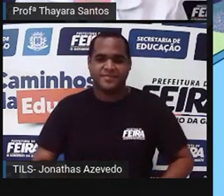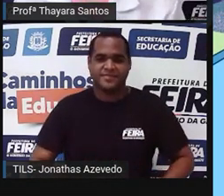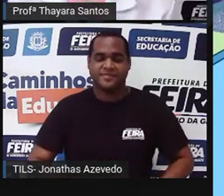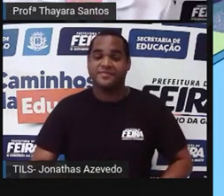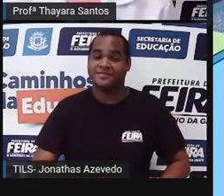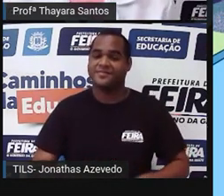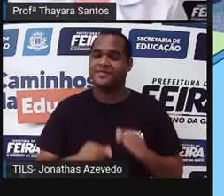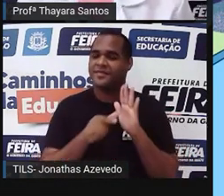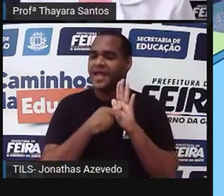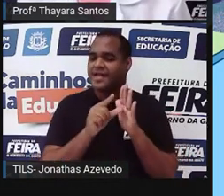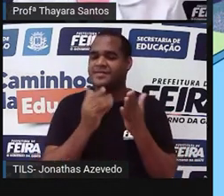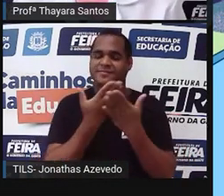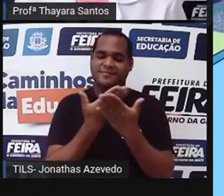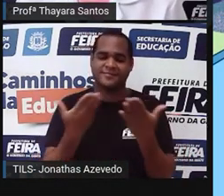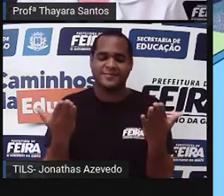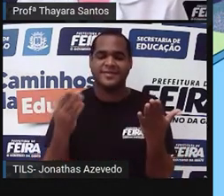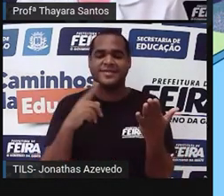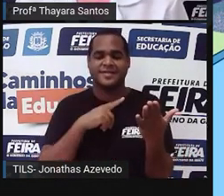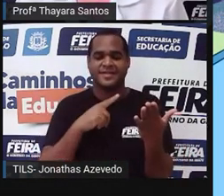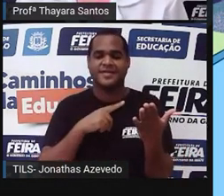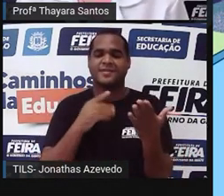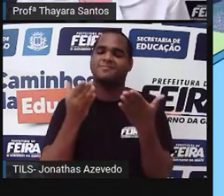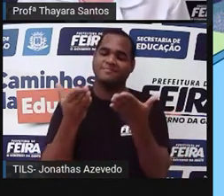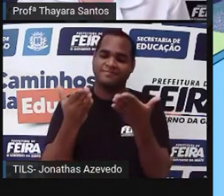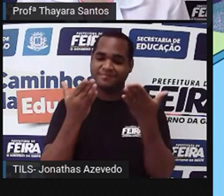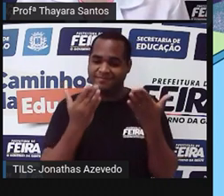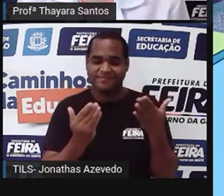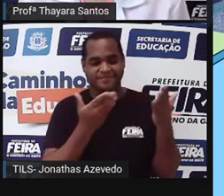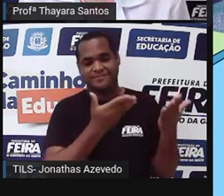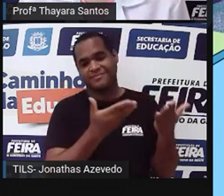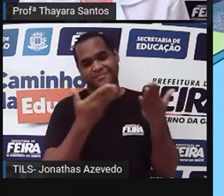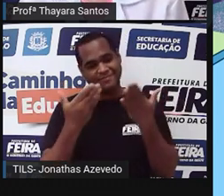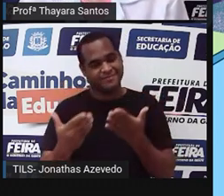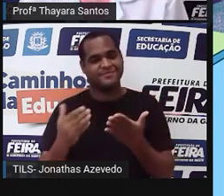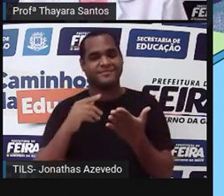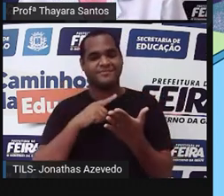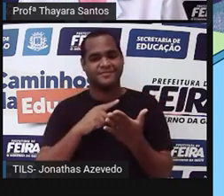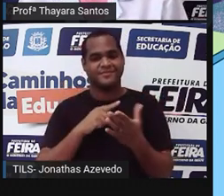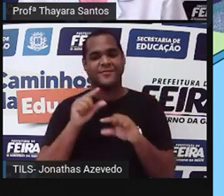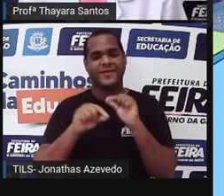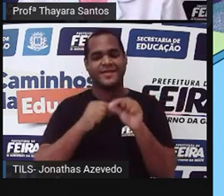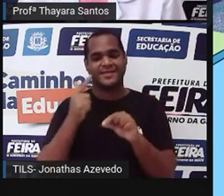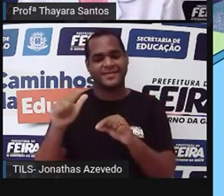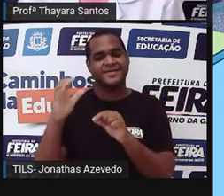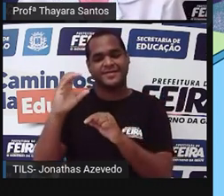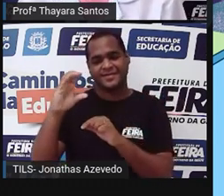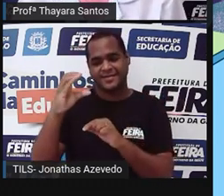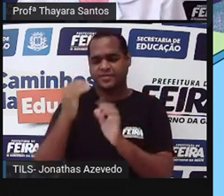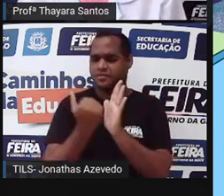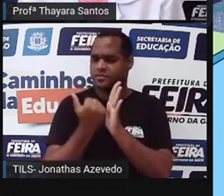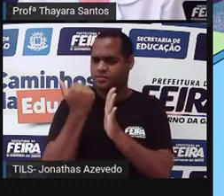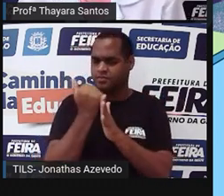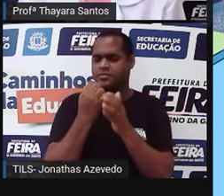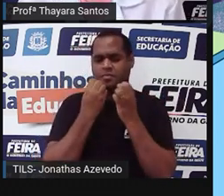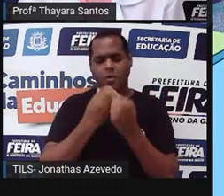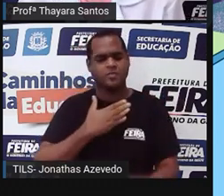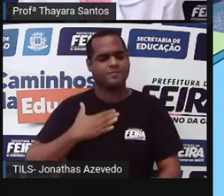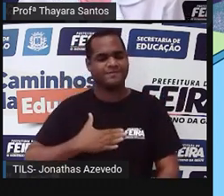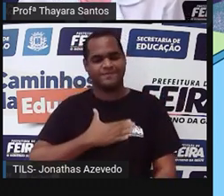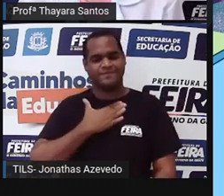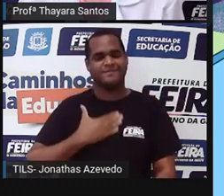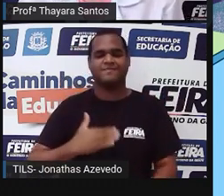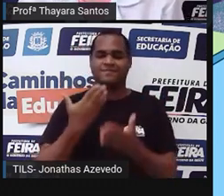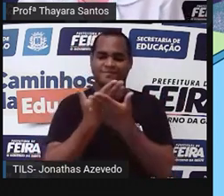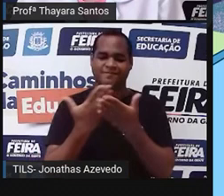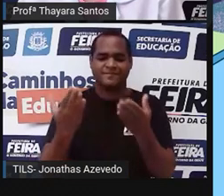Antes de tudo, sejam todos vocês que estão aí do outro lado muito bem-vindos a mais uma aula de ciências. É um prazer enorme para a gente ter